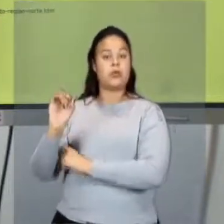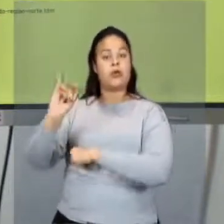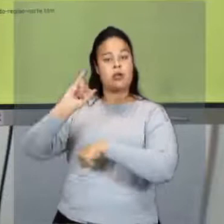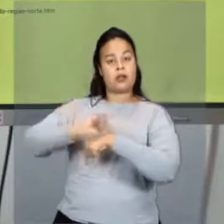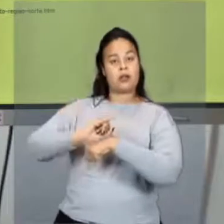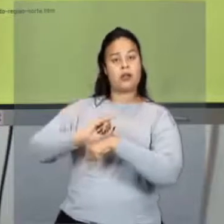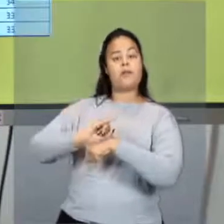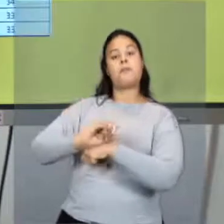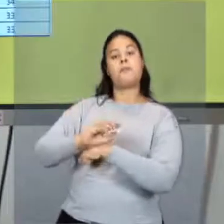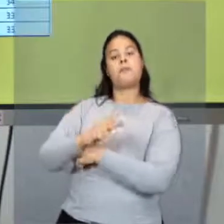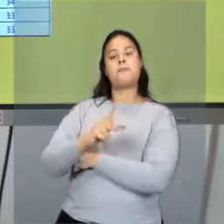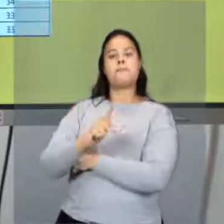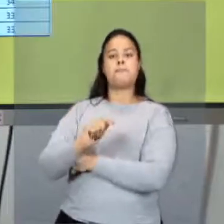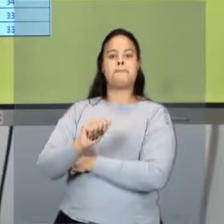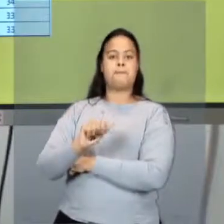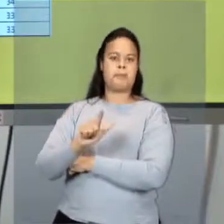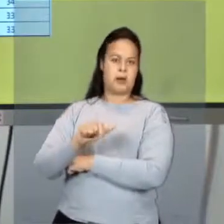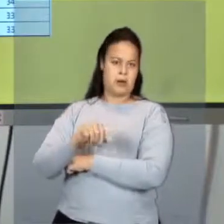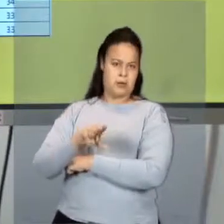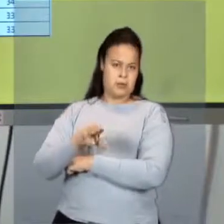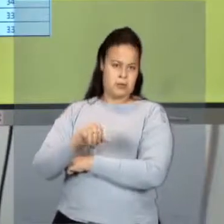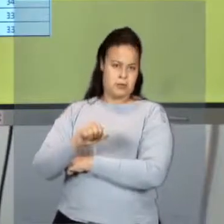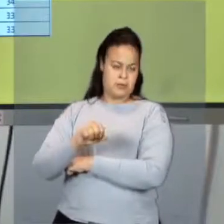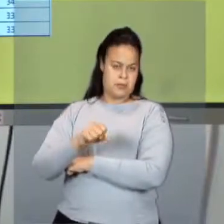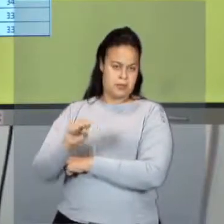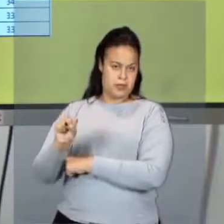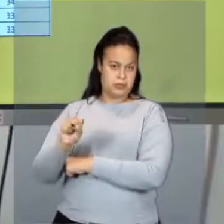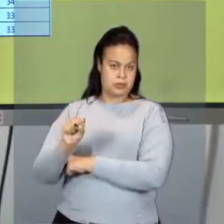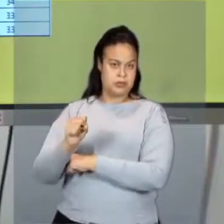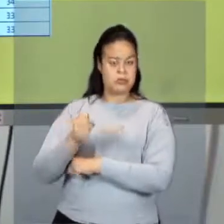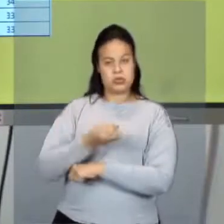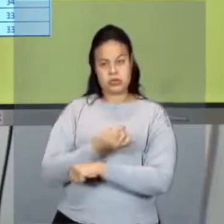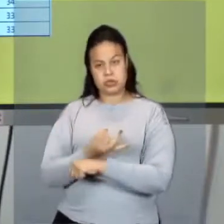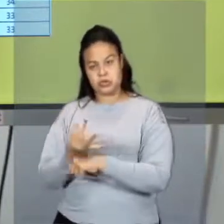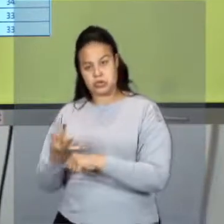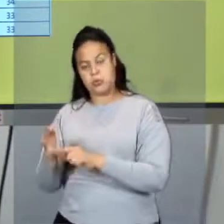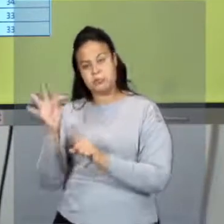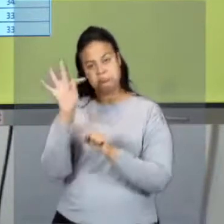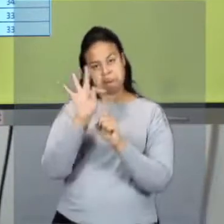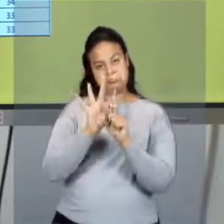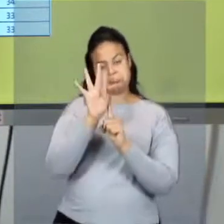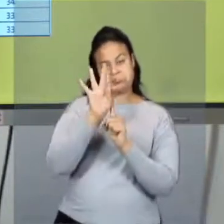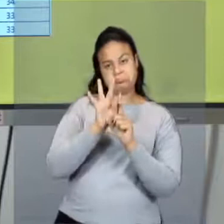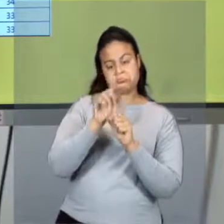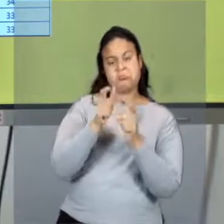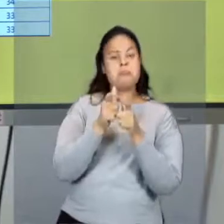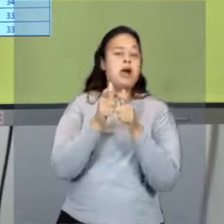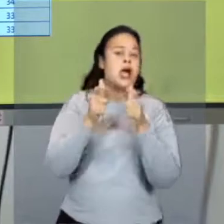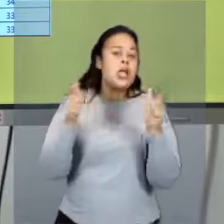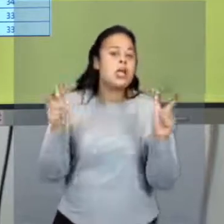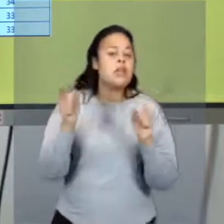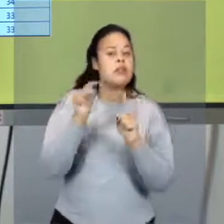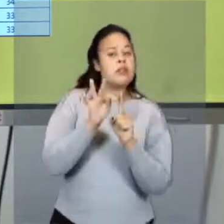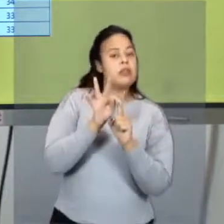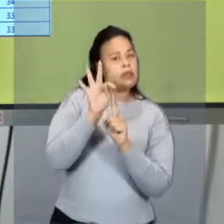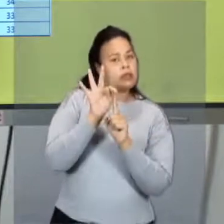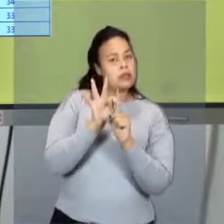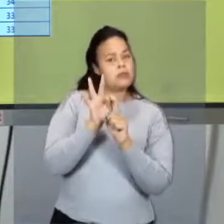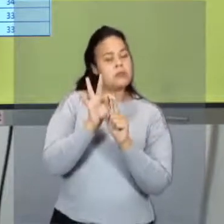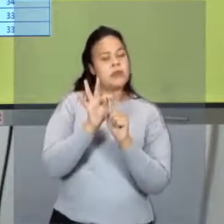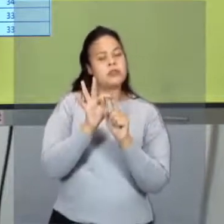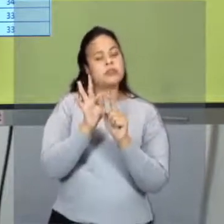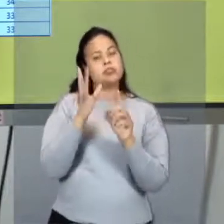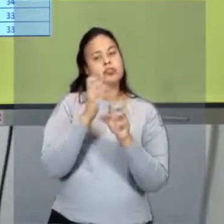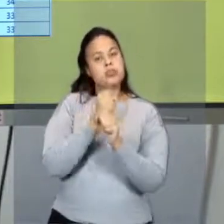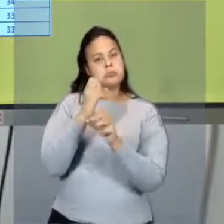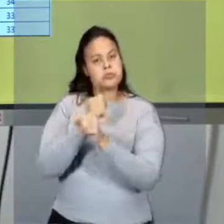Palmas. As medidas de temperatura, tá? A maior medida